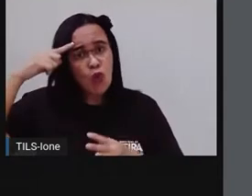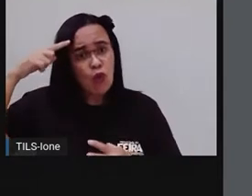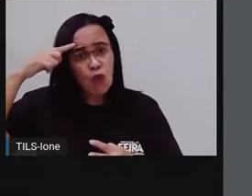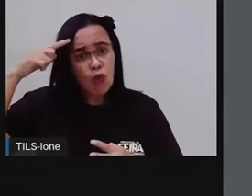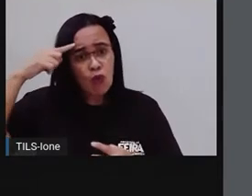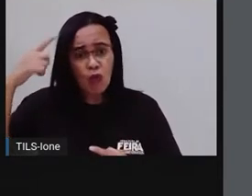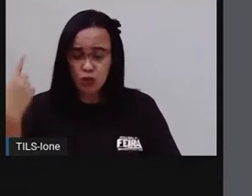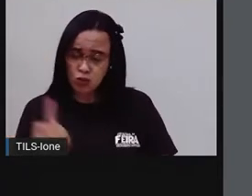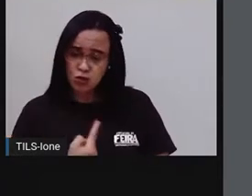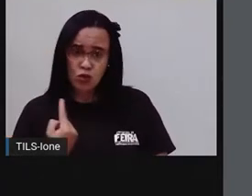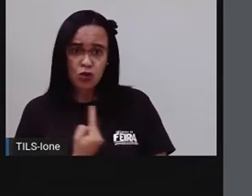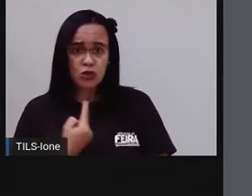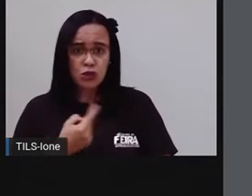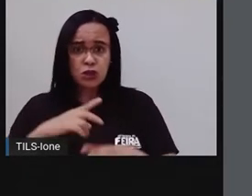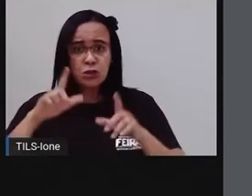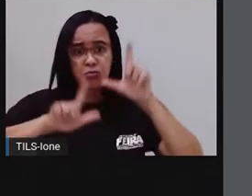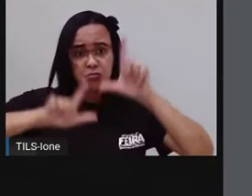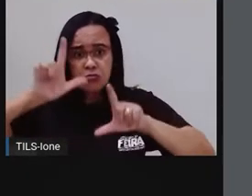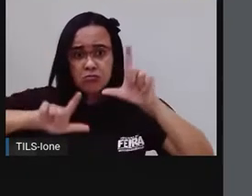na frente da televisão.